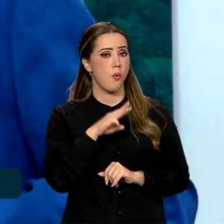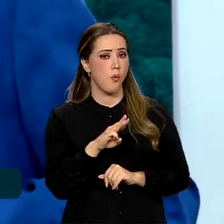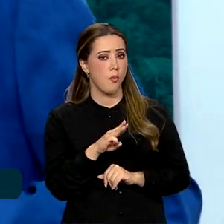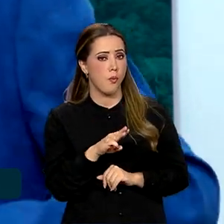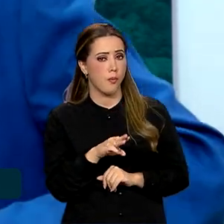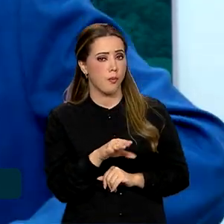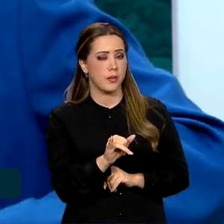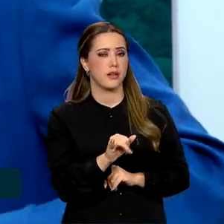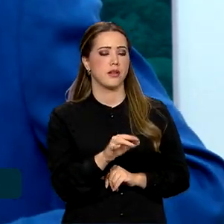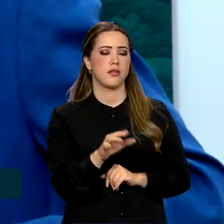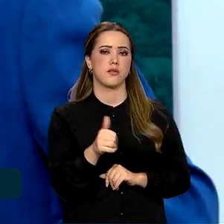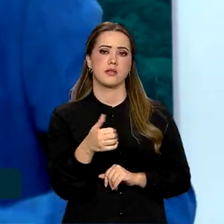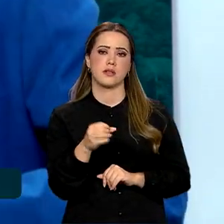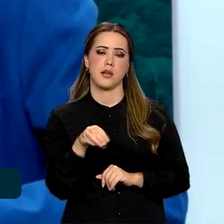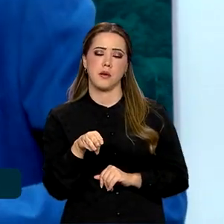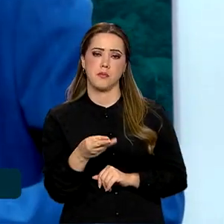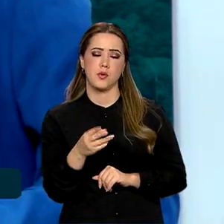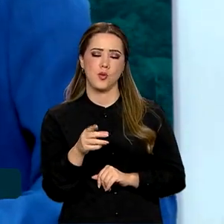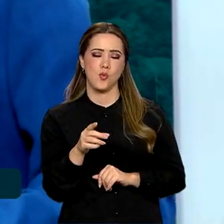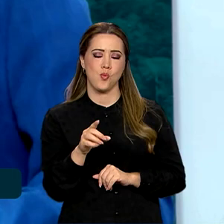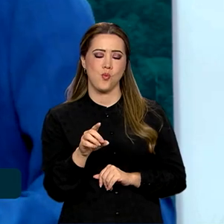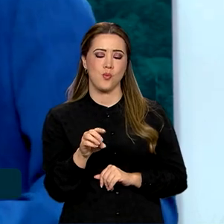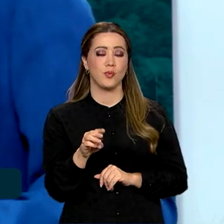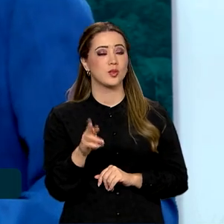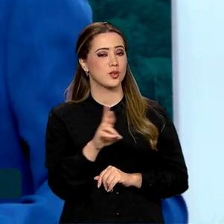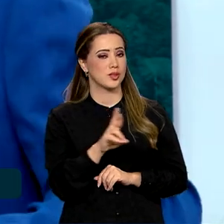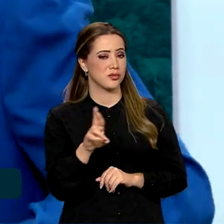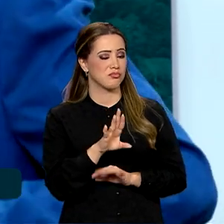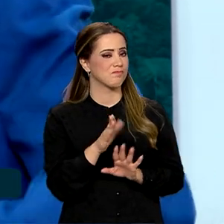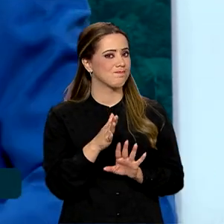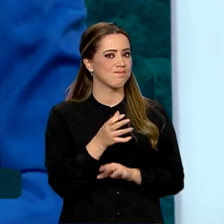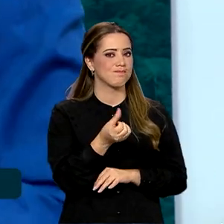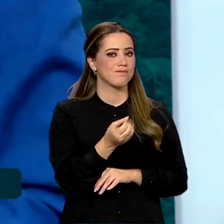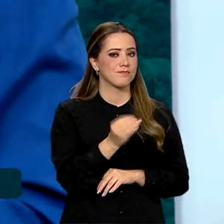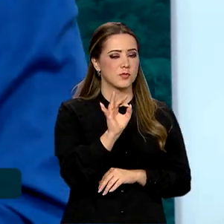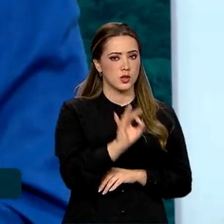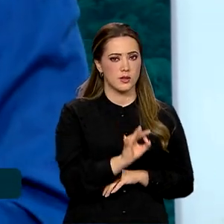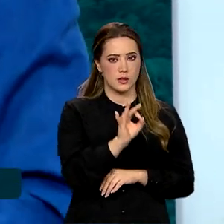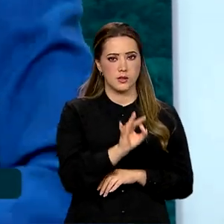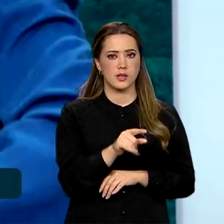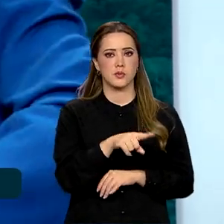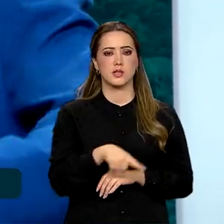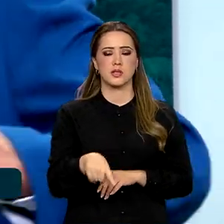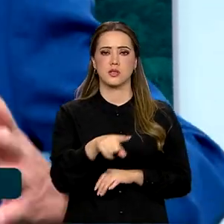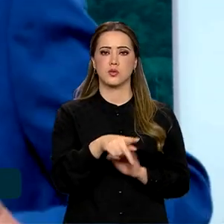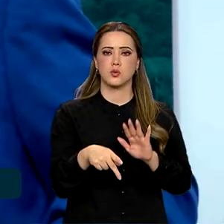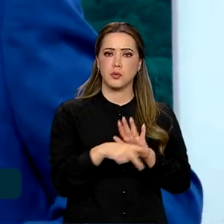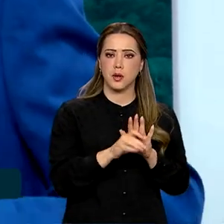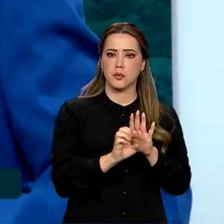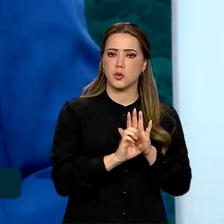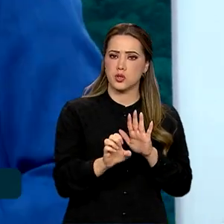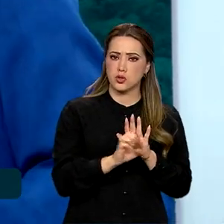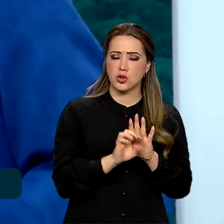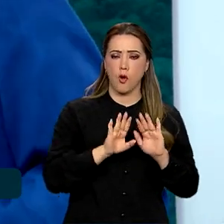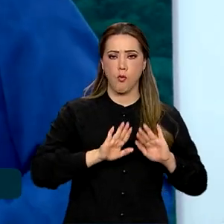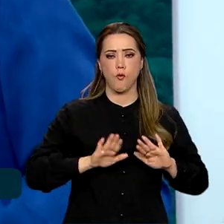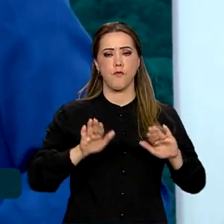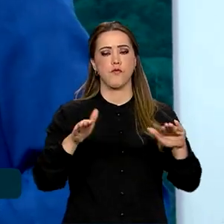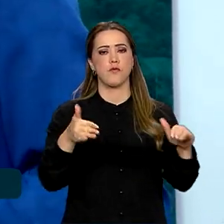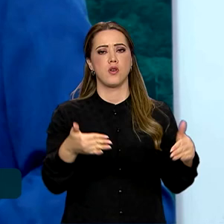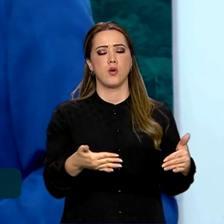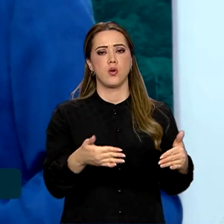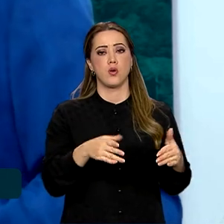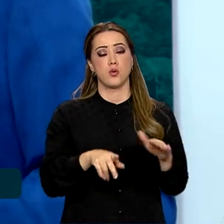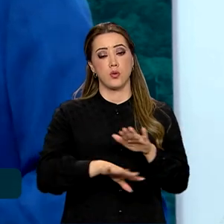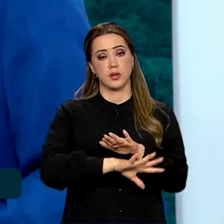milhões para todo o Brasil e cerca de 60% daquilo que veio do edital para a